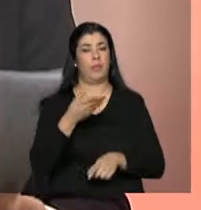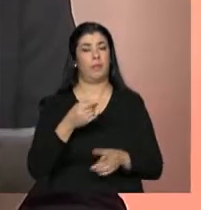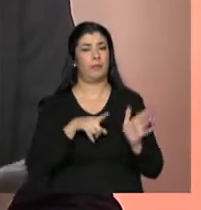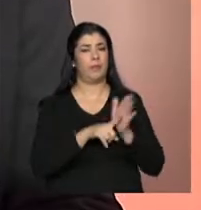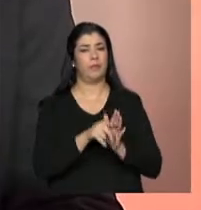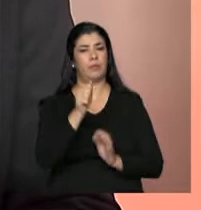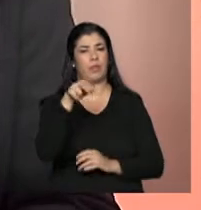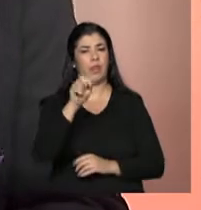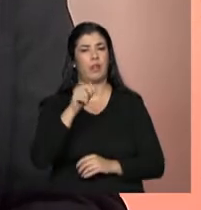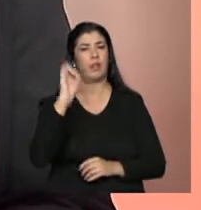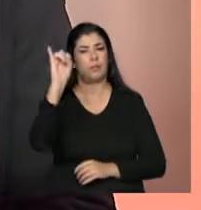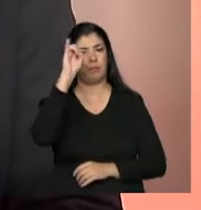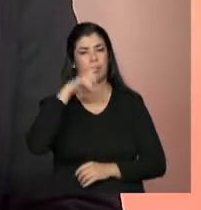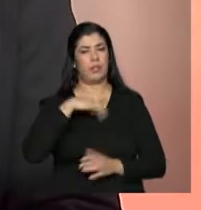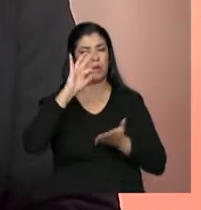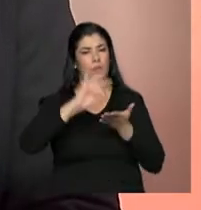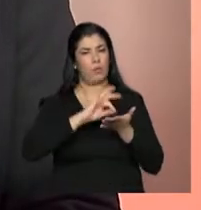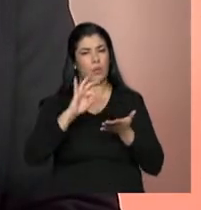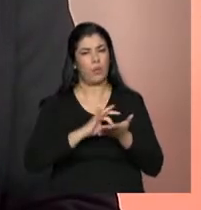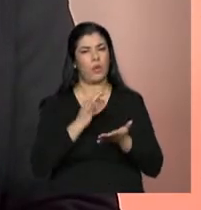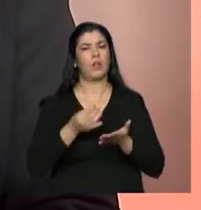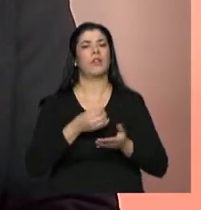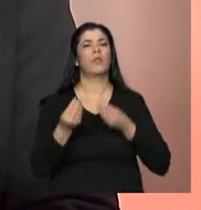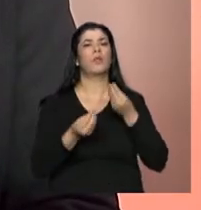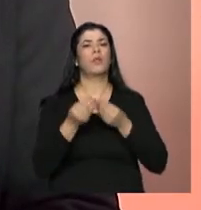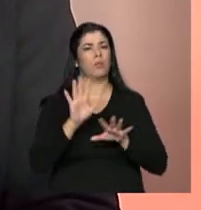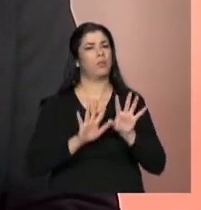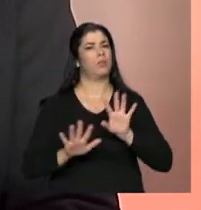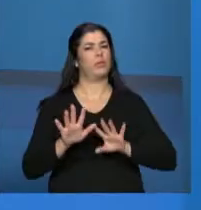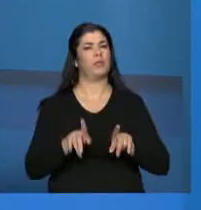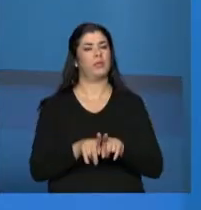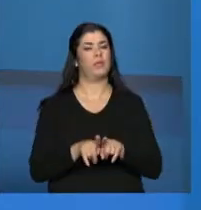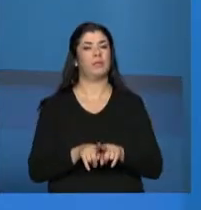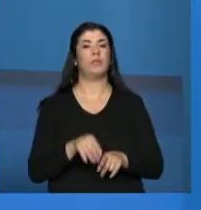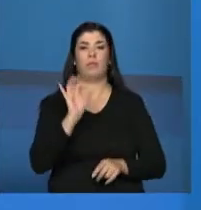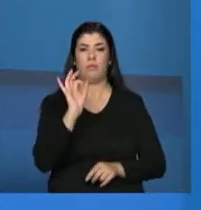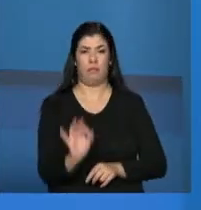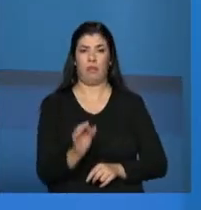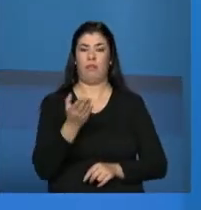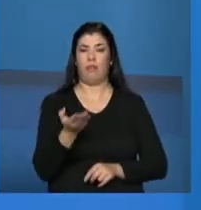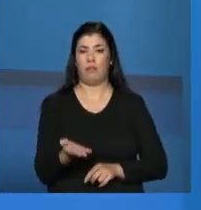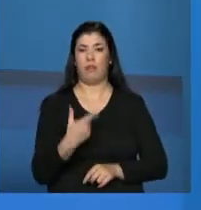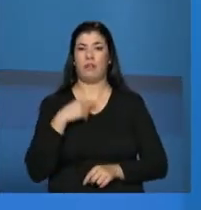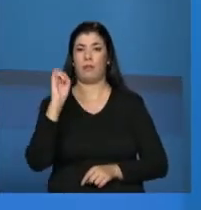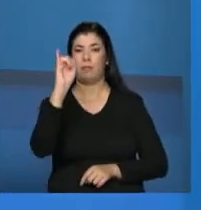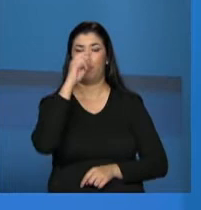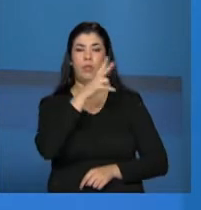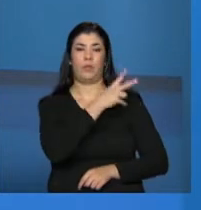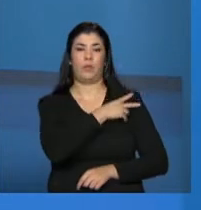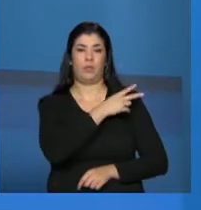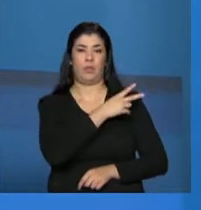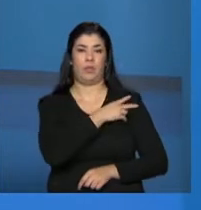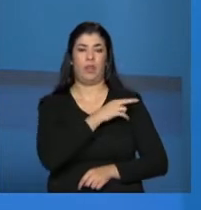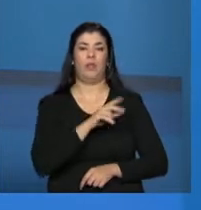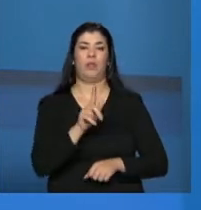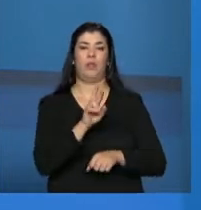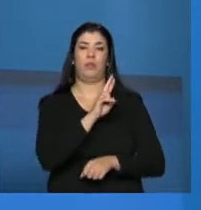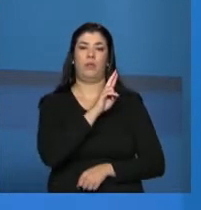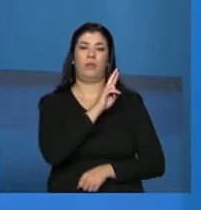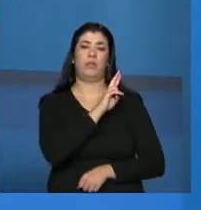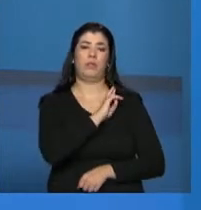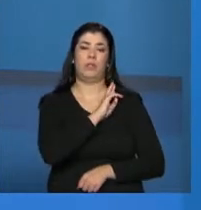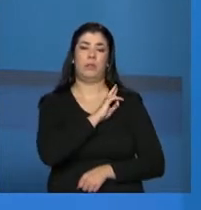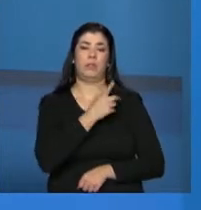preencham esse cadastro com muito cuidado, né? Isso, é importante que os técnicos dos órgãos gestores municipais, né?